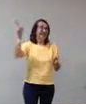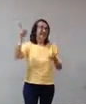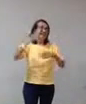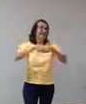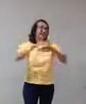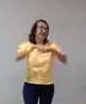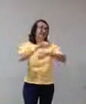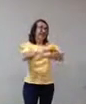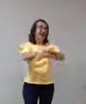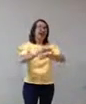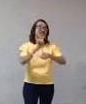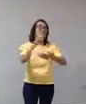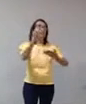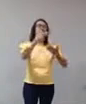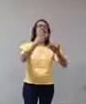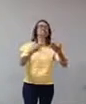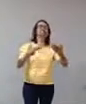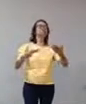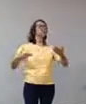a partir das emoções dele.